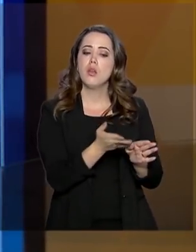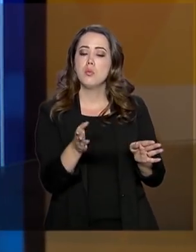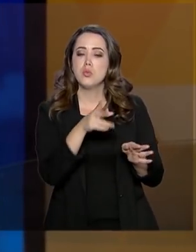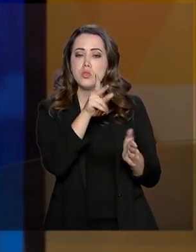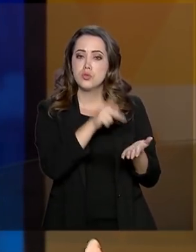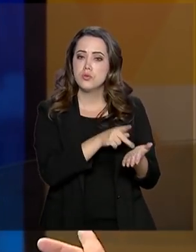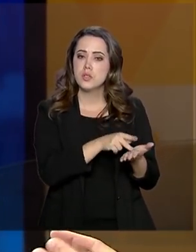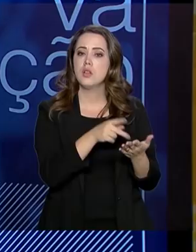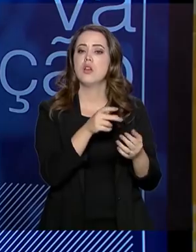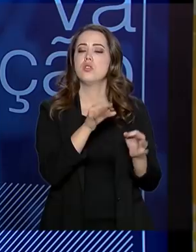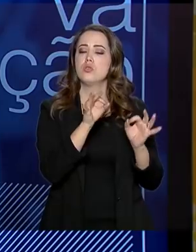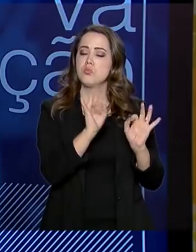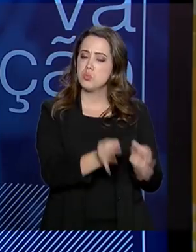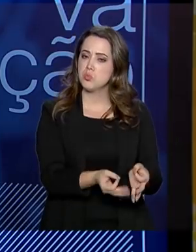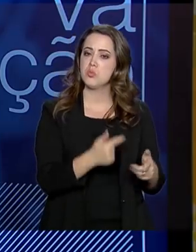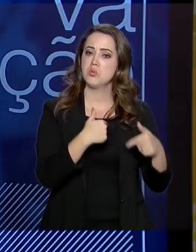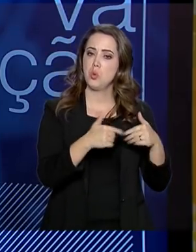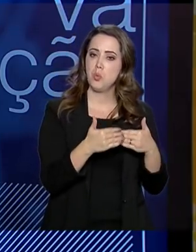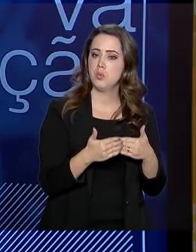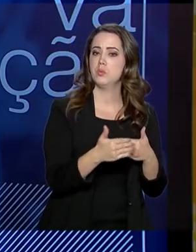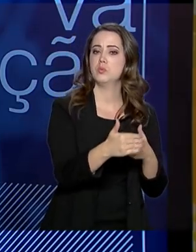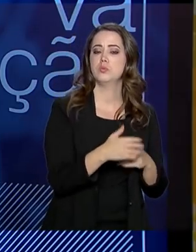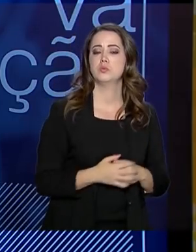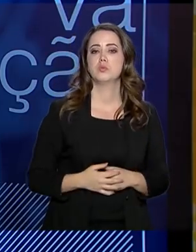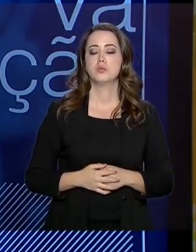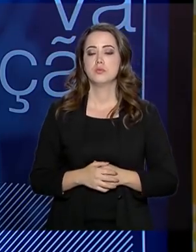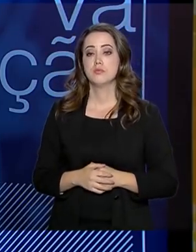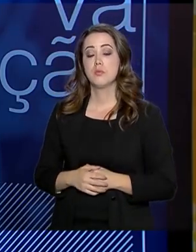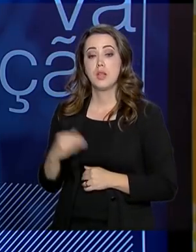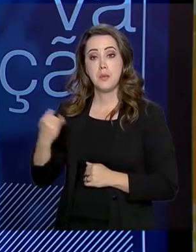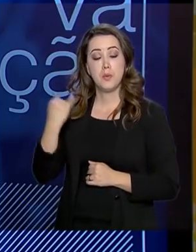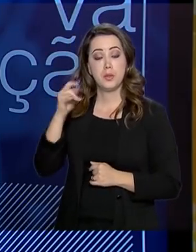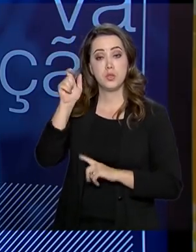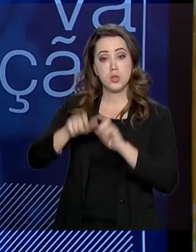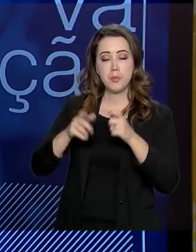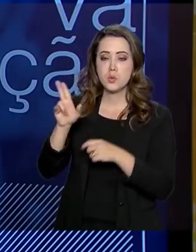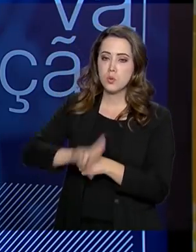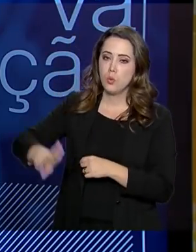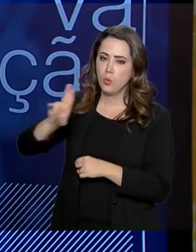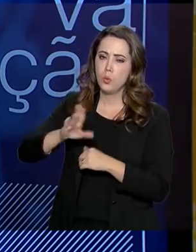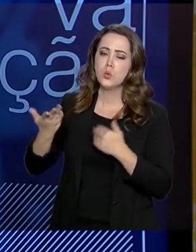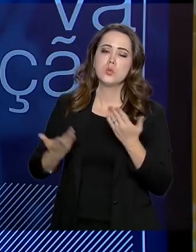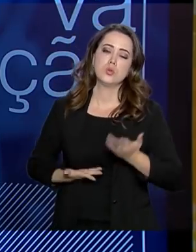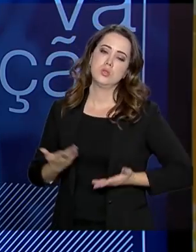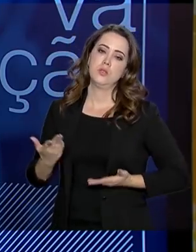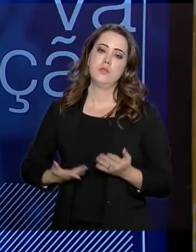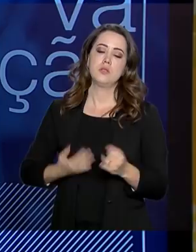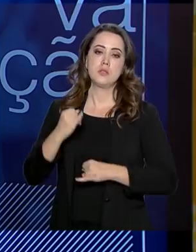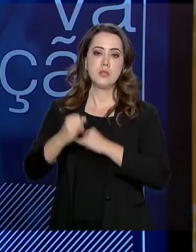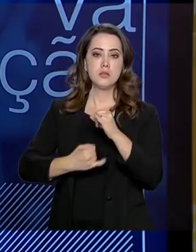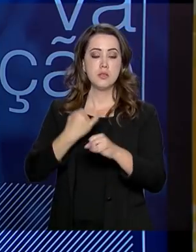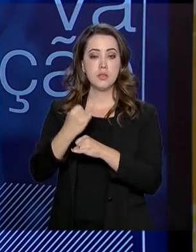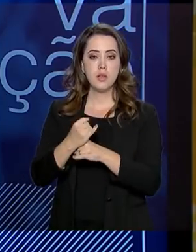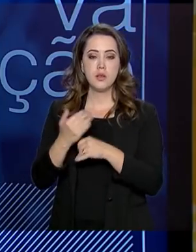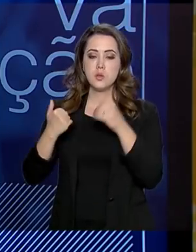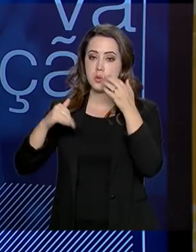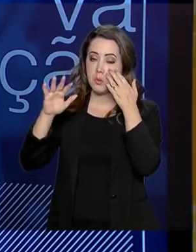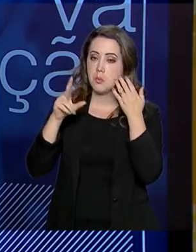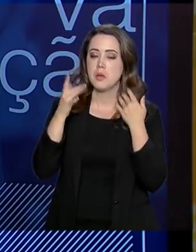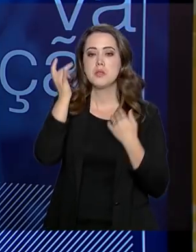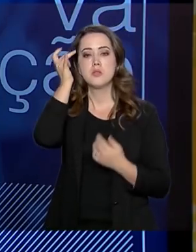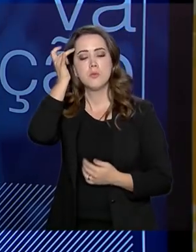país? É importante que, para que o cidadão utilize um serviço digital mais conveniente, mais